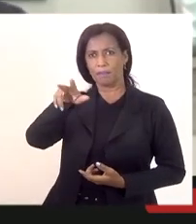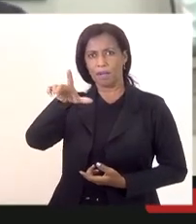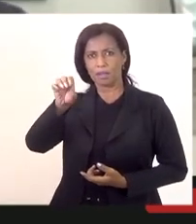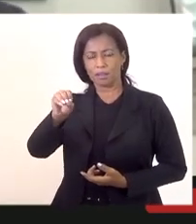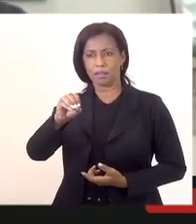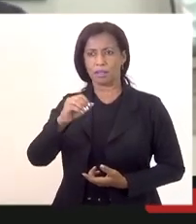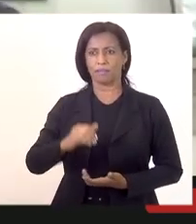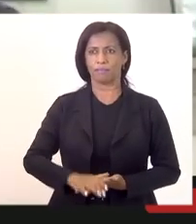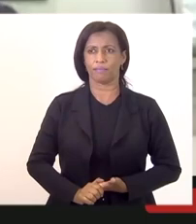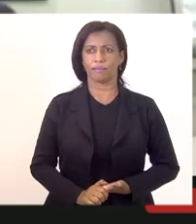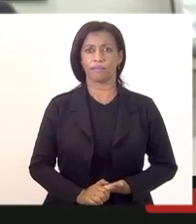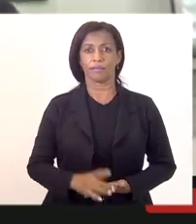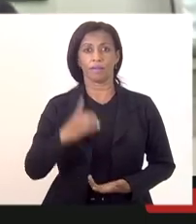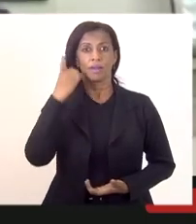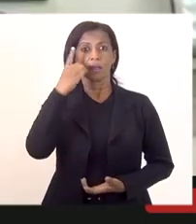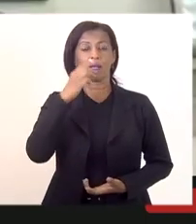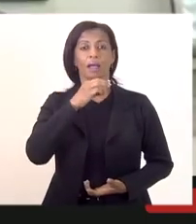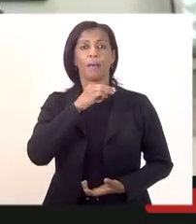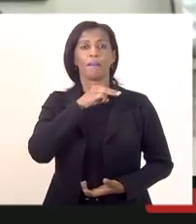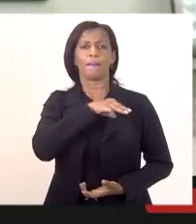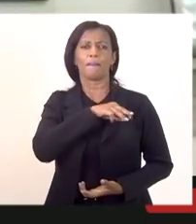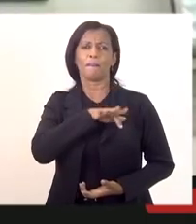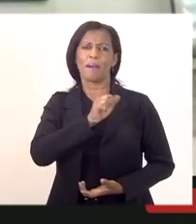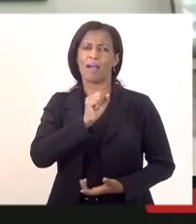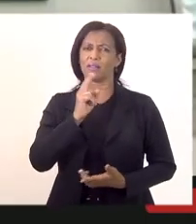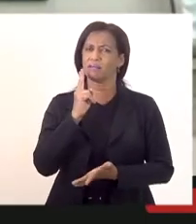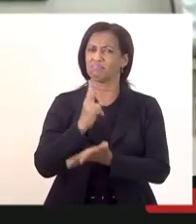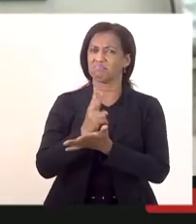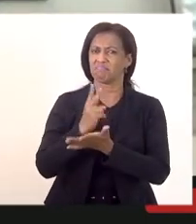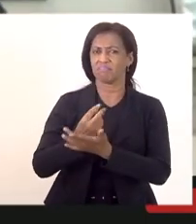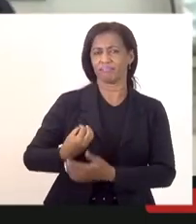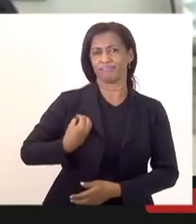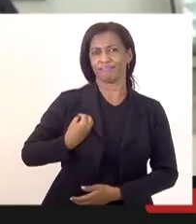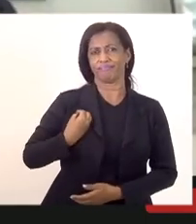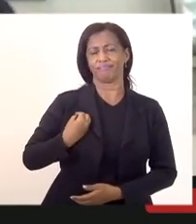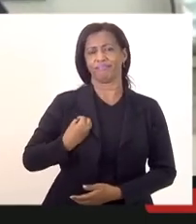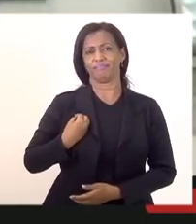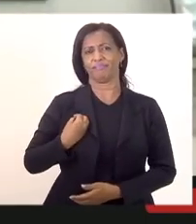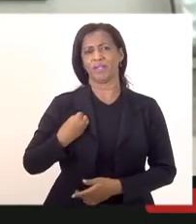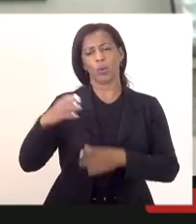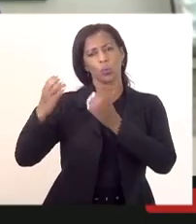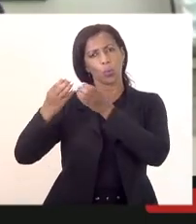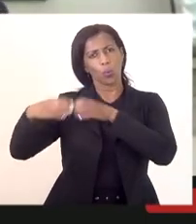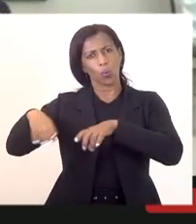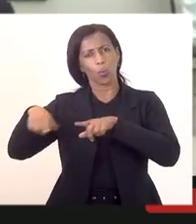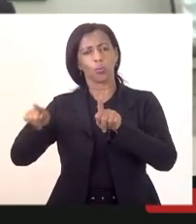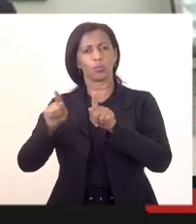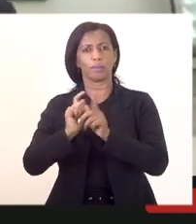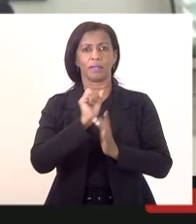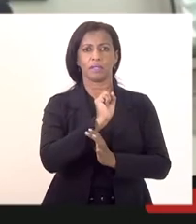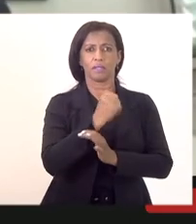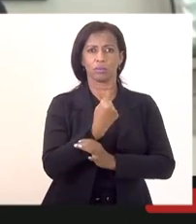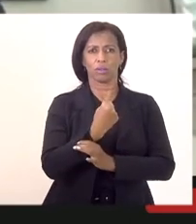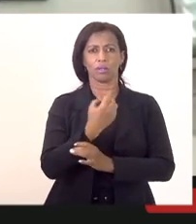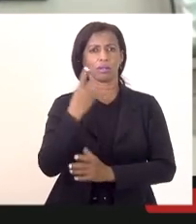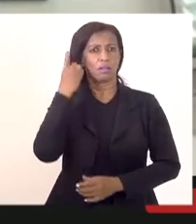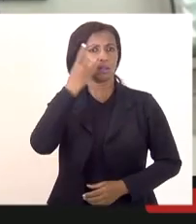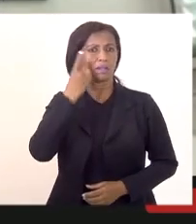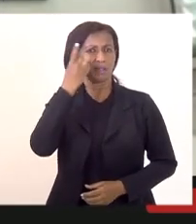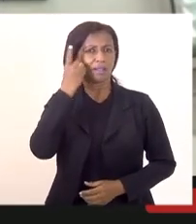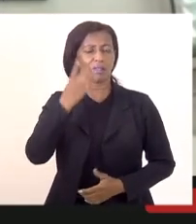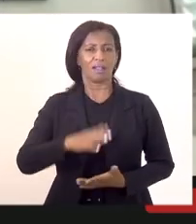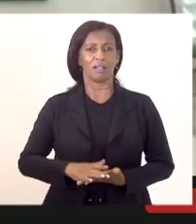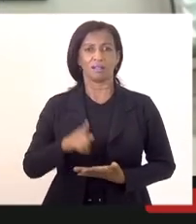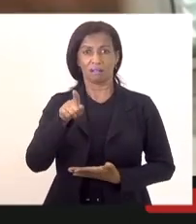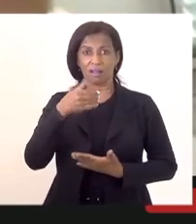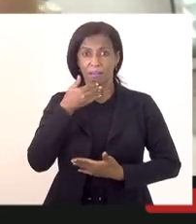a deputada Marta Rocha, sempre atuante, não só na segurança pública, mas também na questão dos concursos públicos, a deputada Marta Rocha foi a solicitante, na